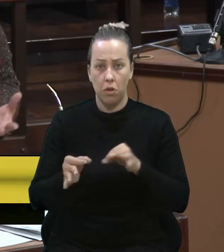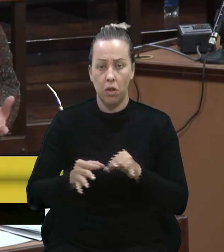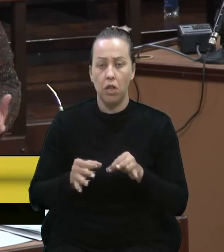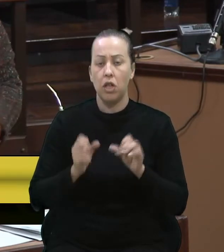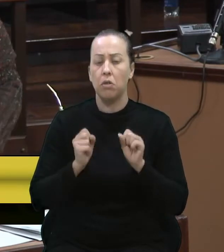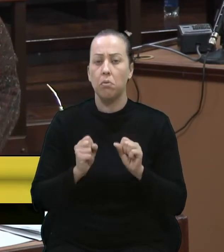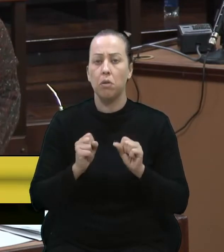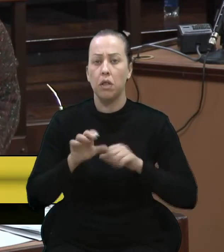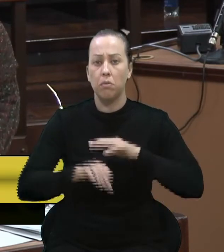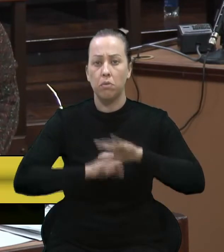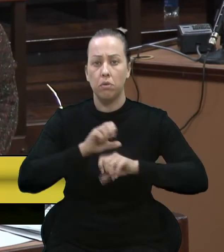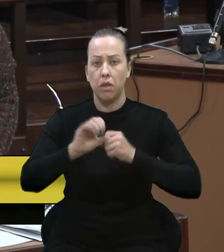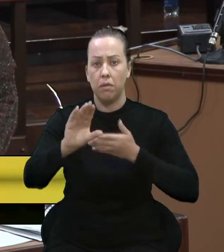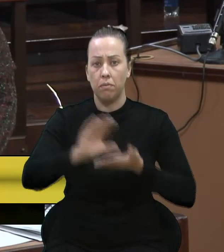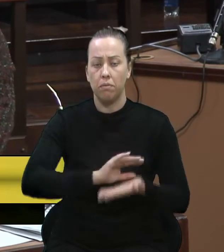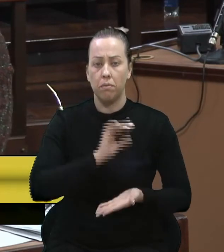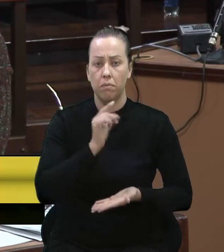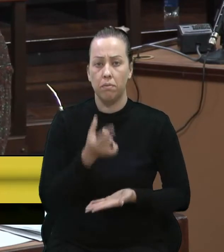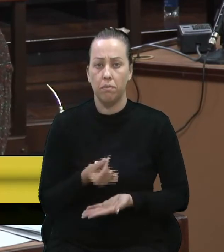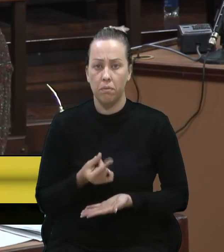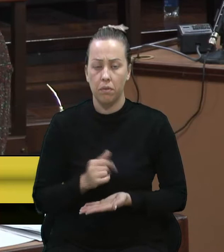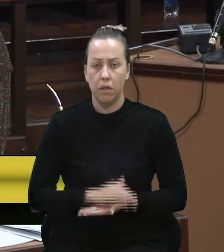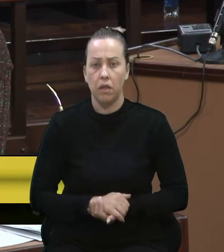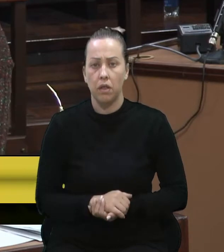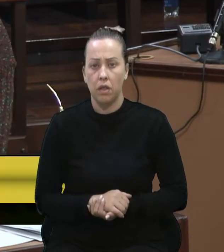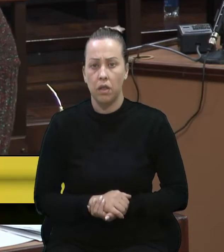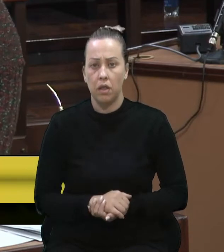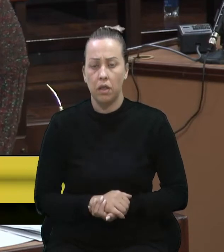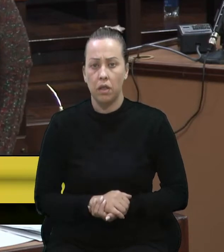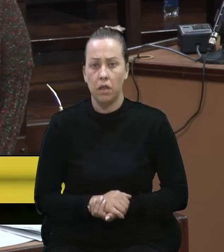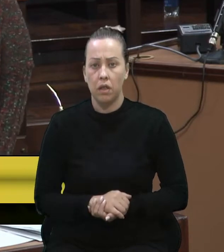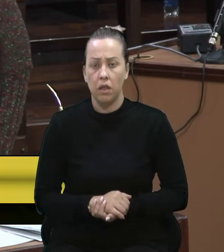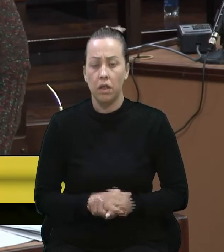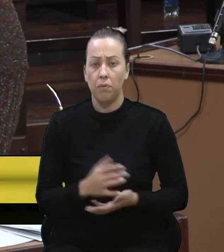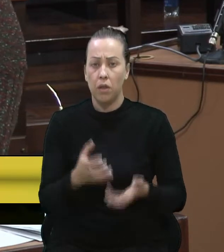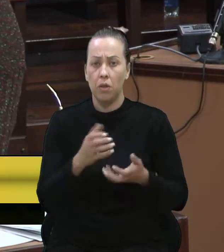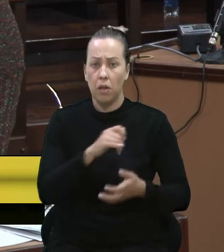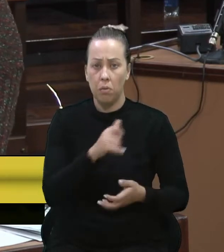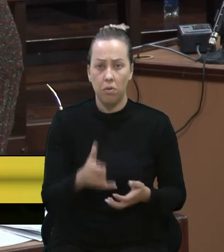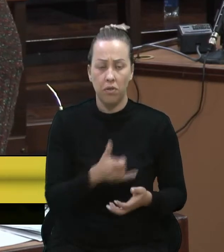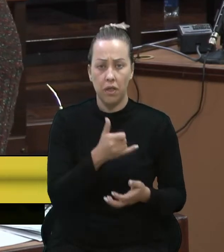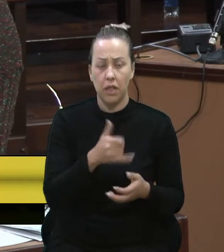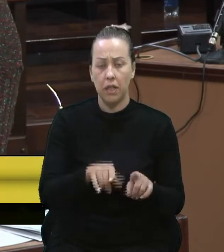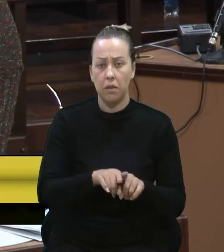poder buscar esses recursos. Eu queria aqui aproveitar...